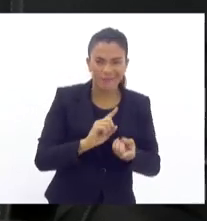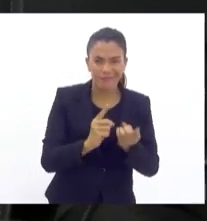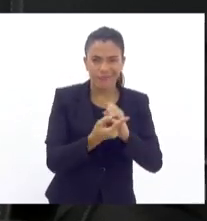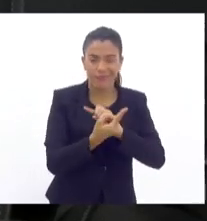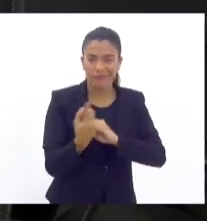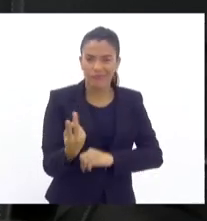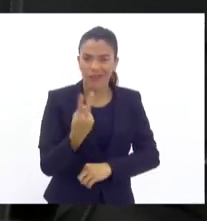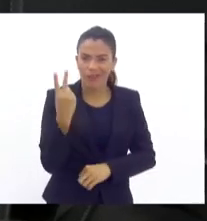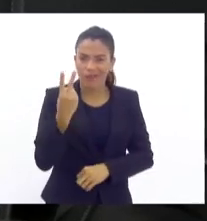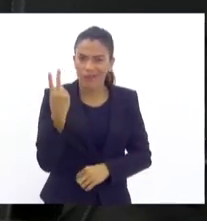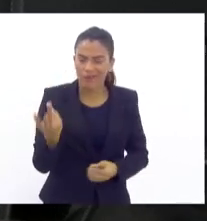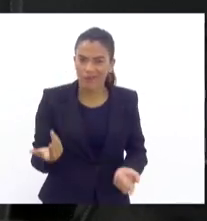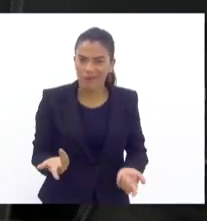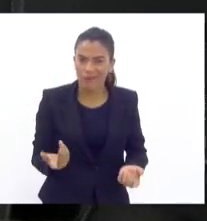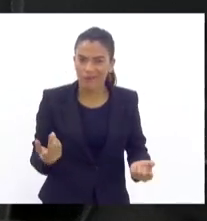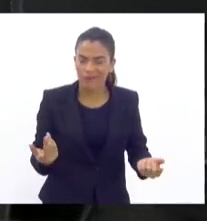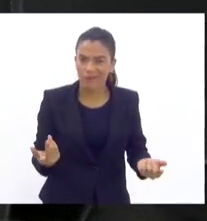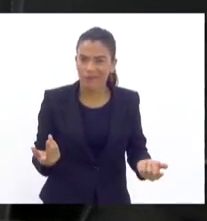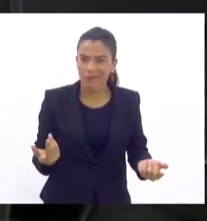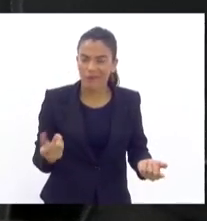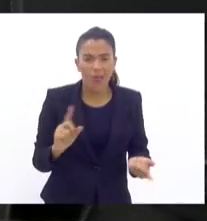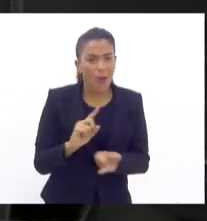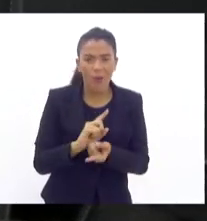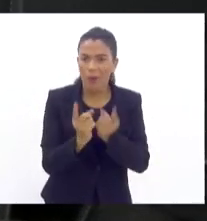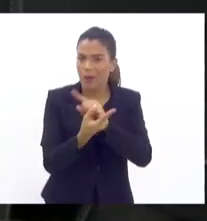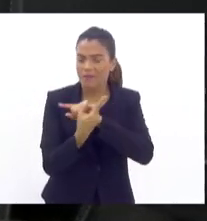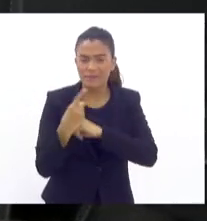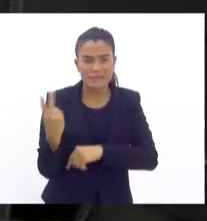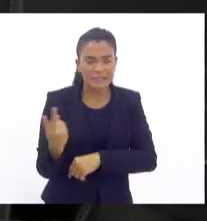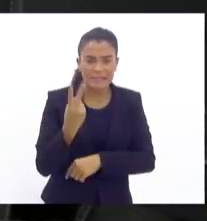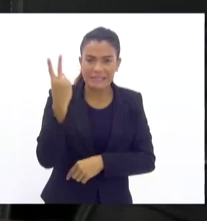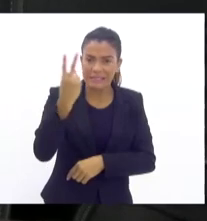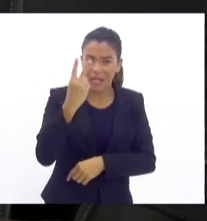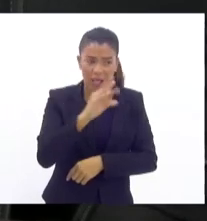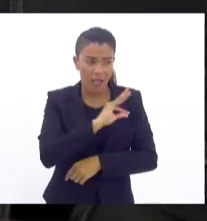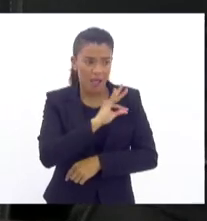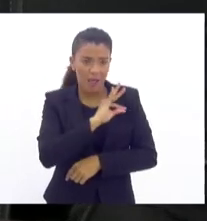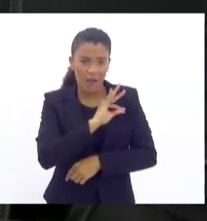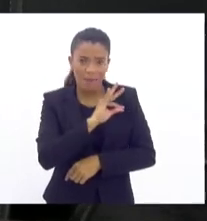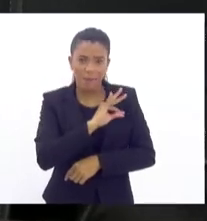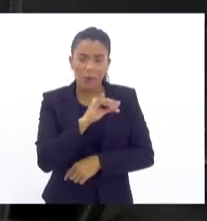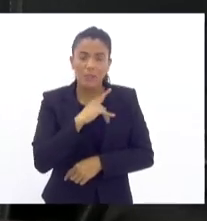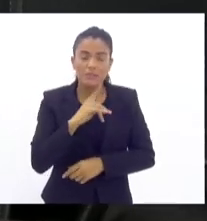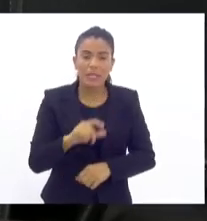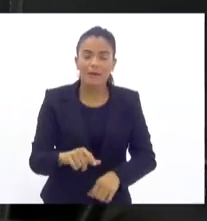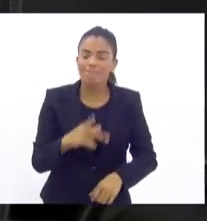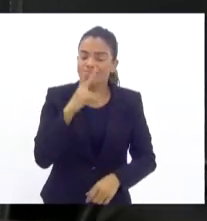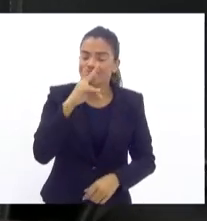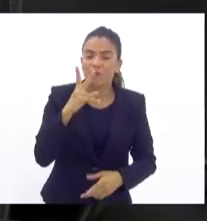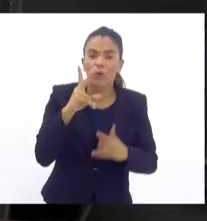valores, gente. É uma inversão de valores e os nossos policiais estão amarrados.